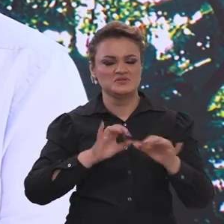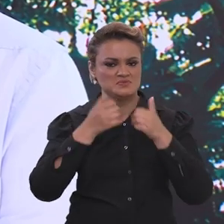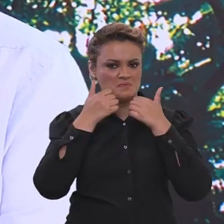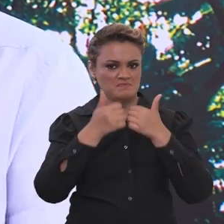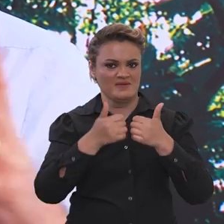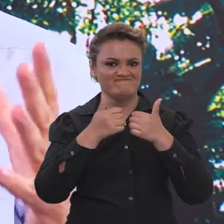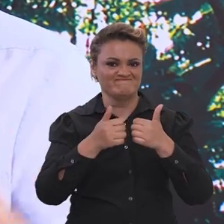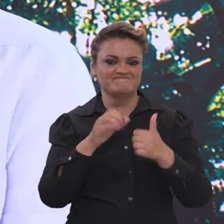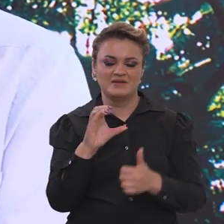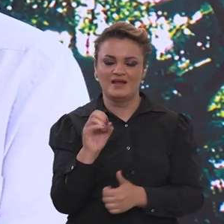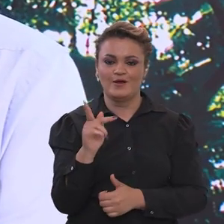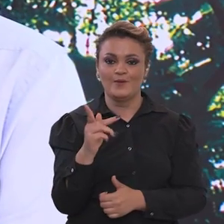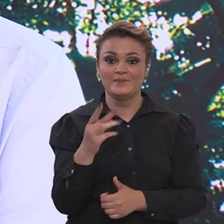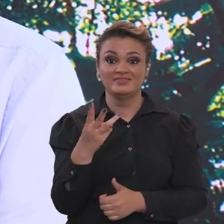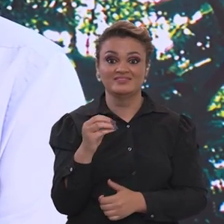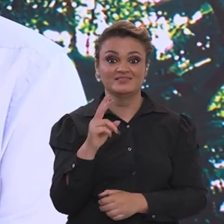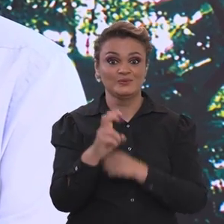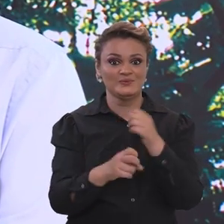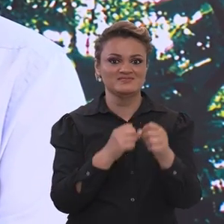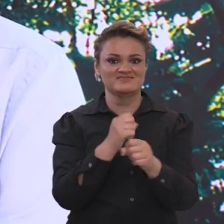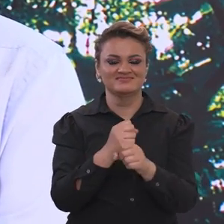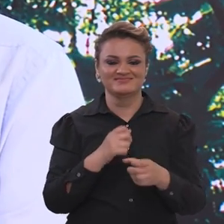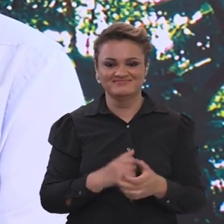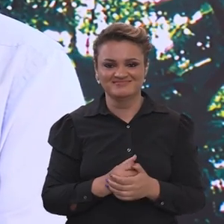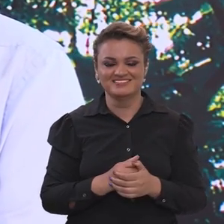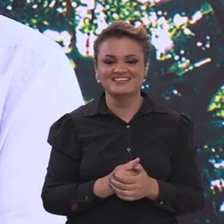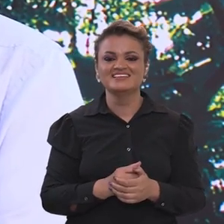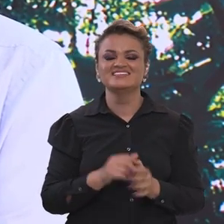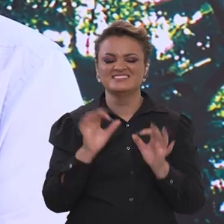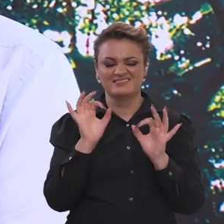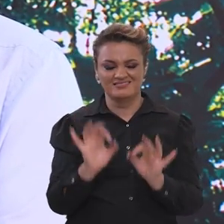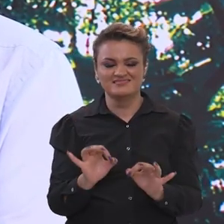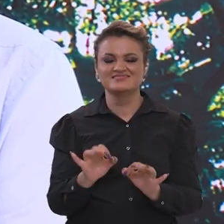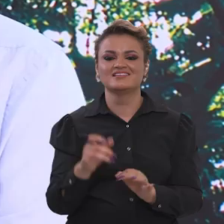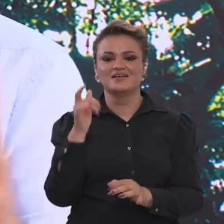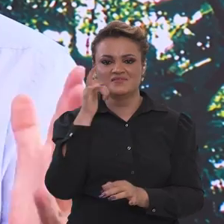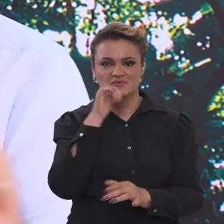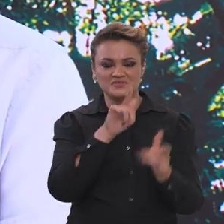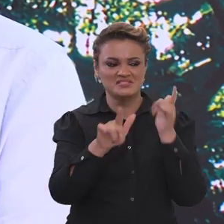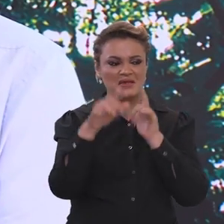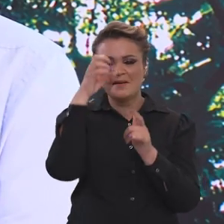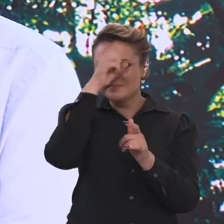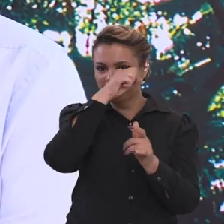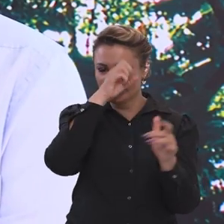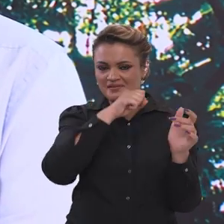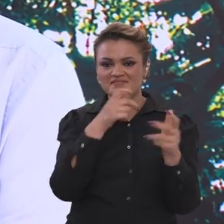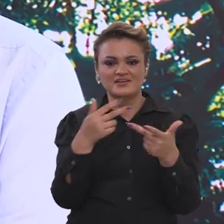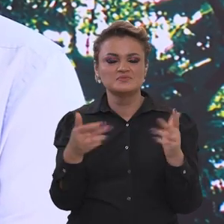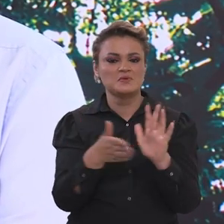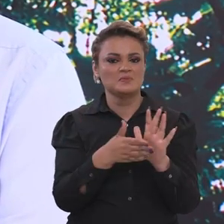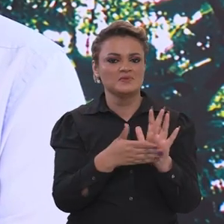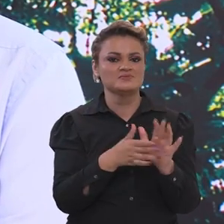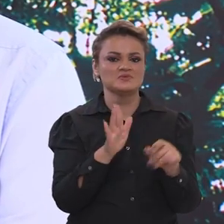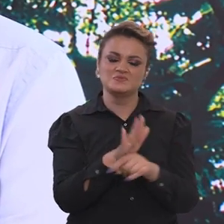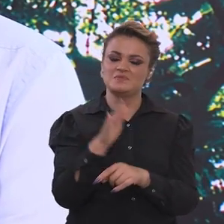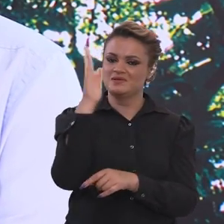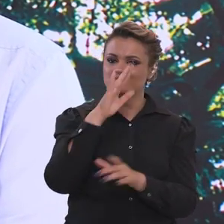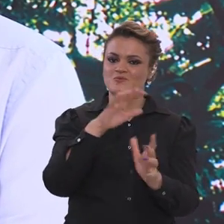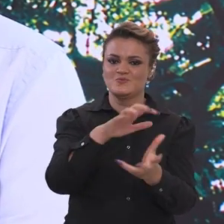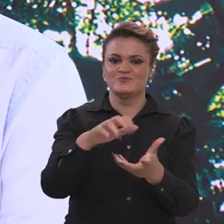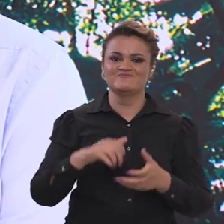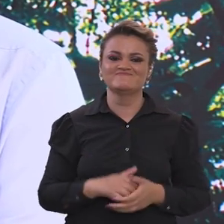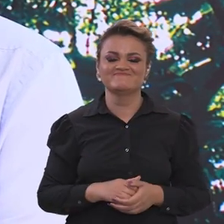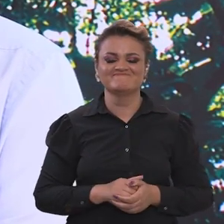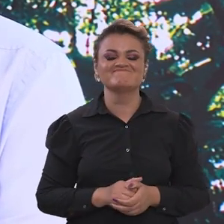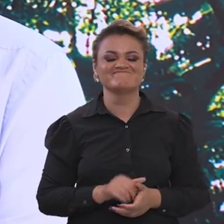belo debate e uma bela preparação para a COP30. Que venha a COP30 e que daqui saia grandes ensinamentos e grandes